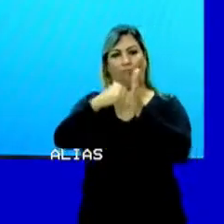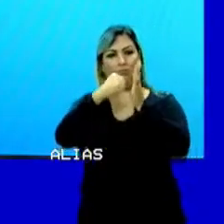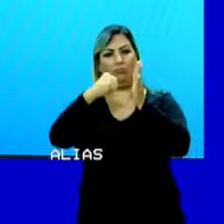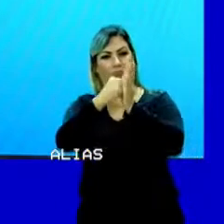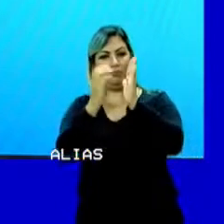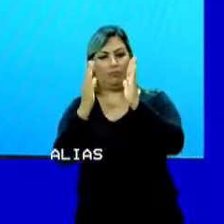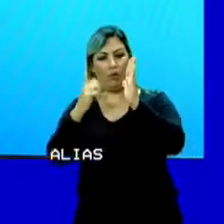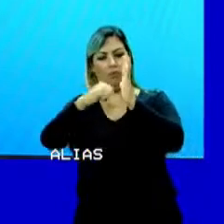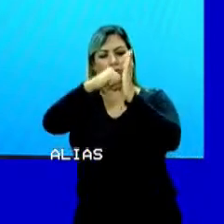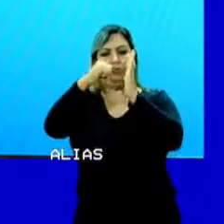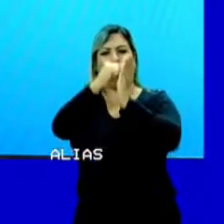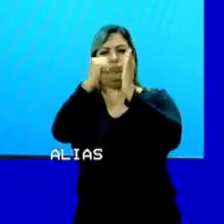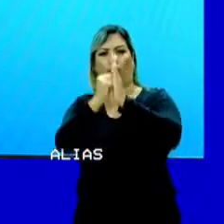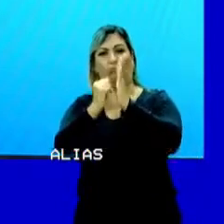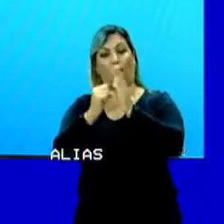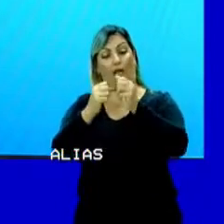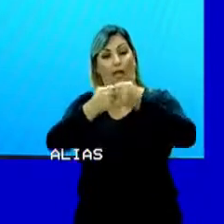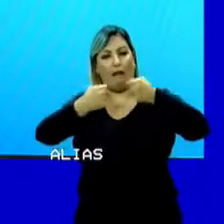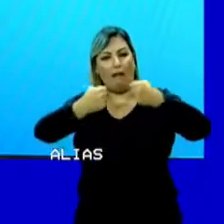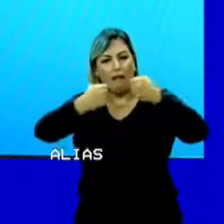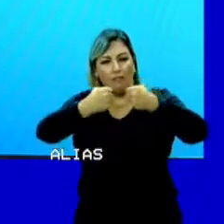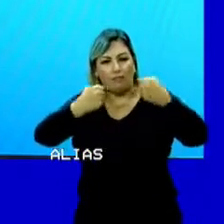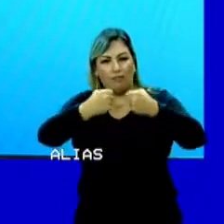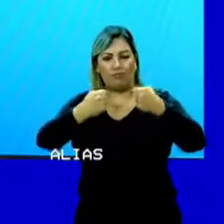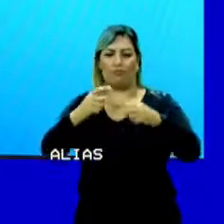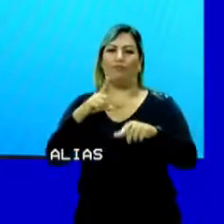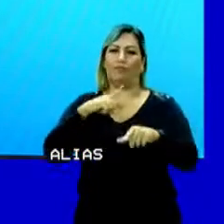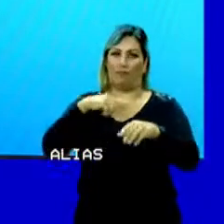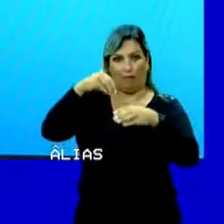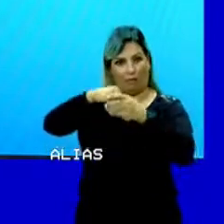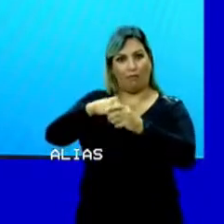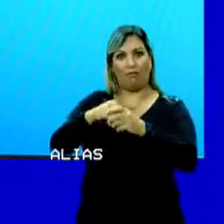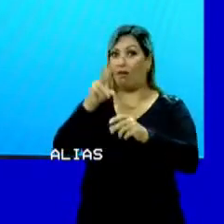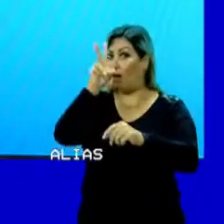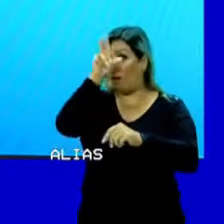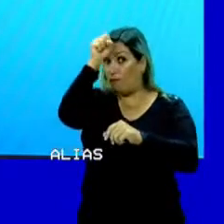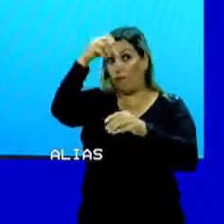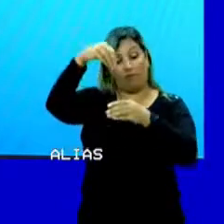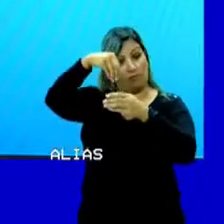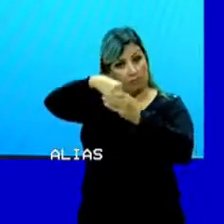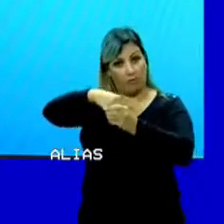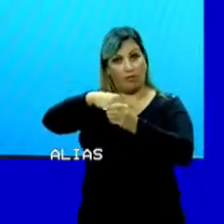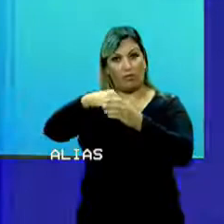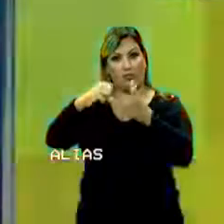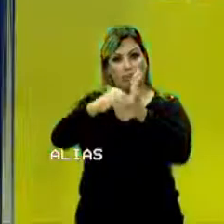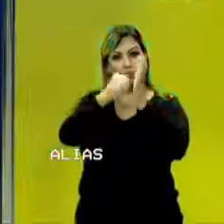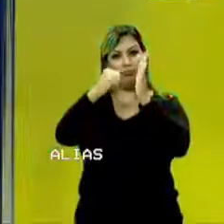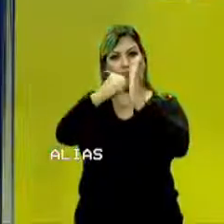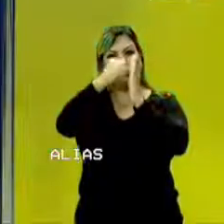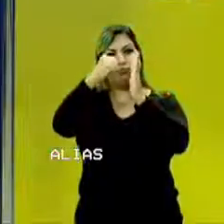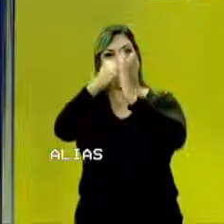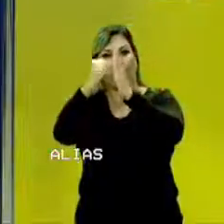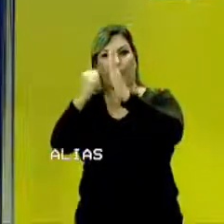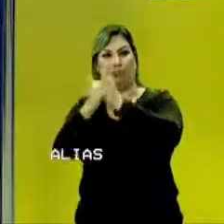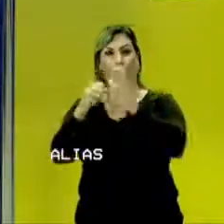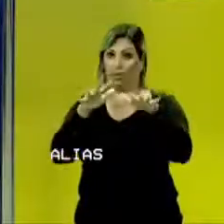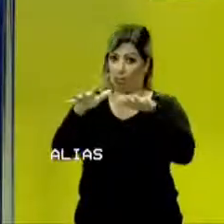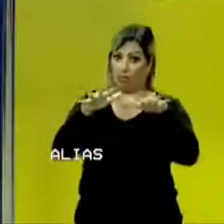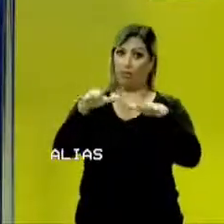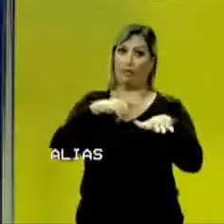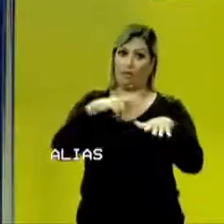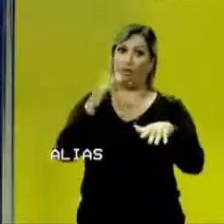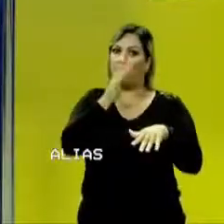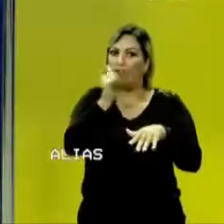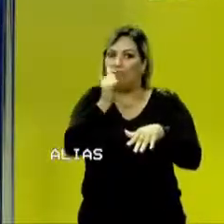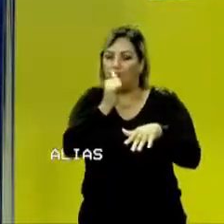perfeitamente elásticas, tá? Então, as forças ali de colisão nas paredes, tem todo o movimento